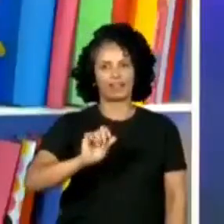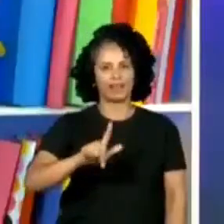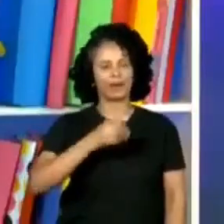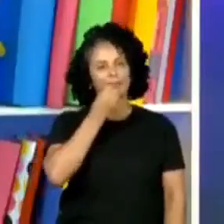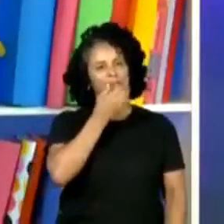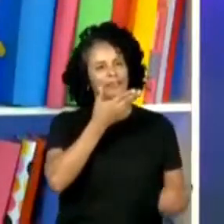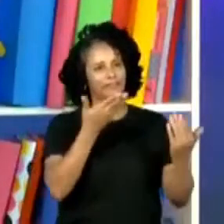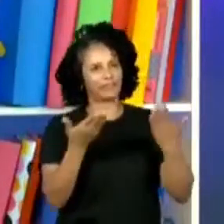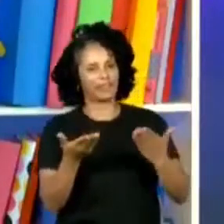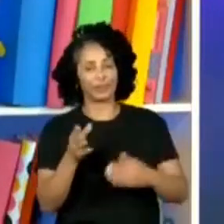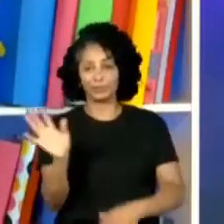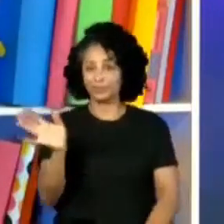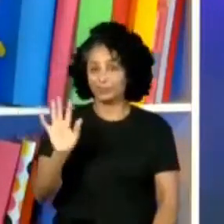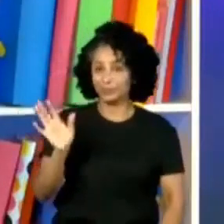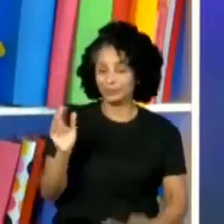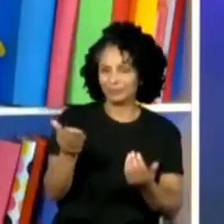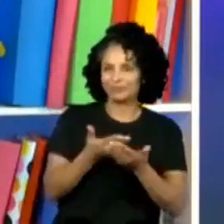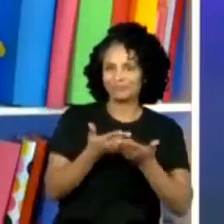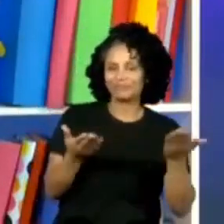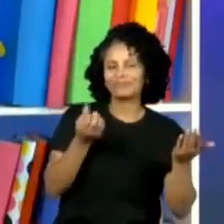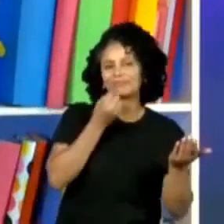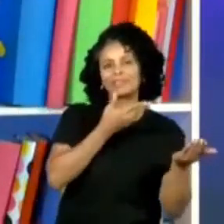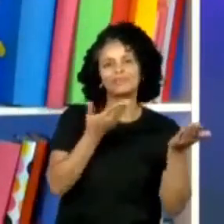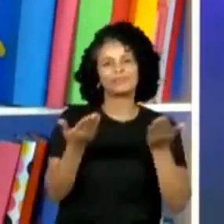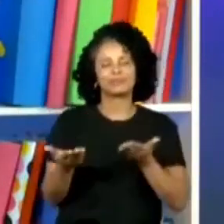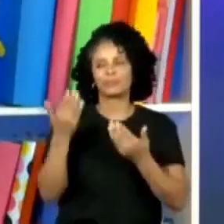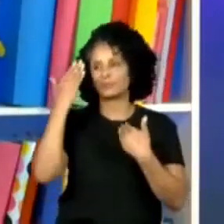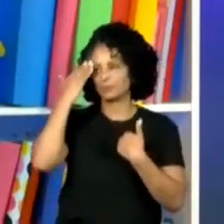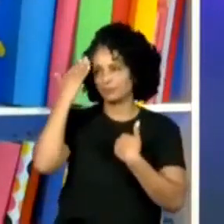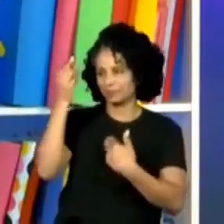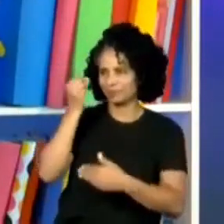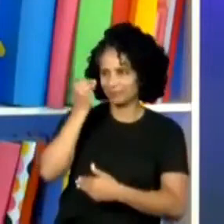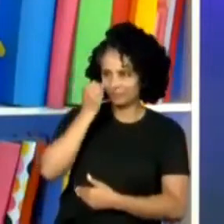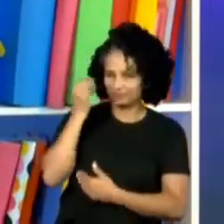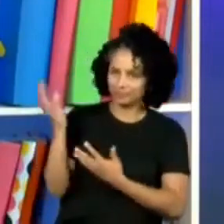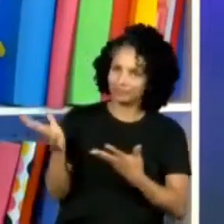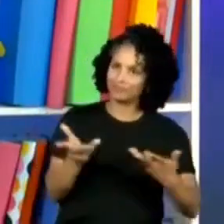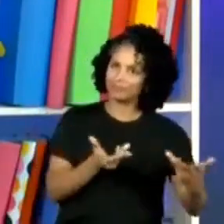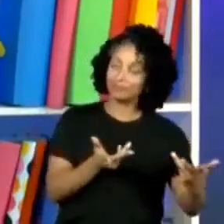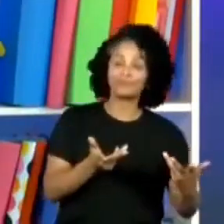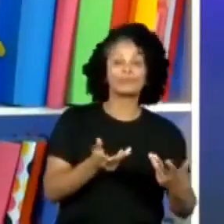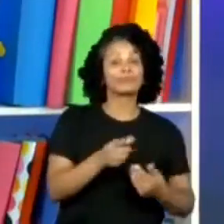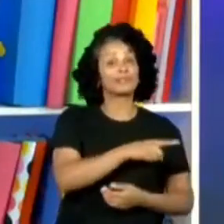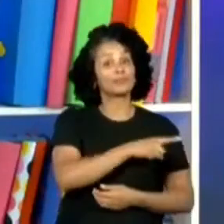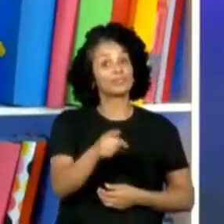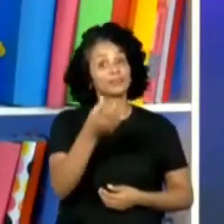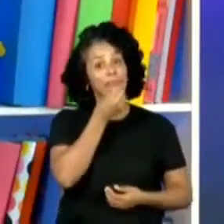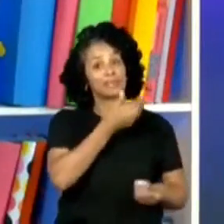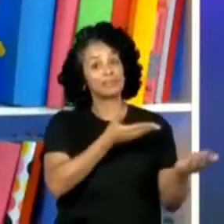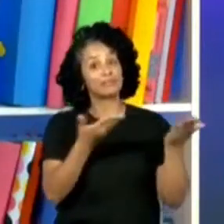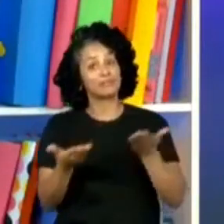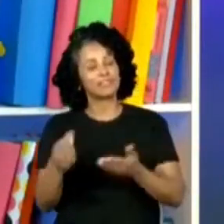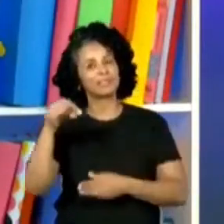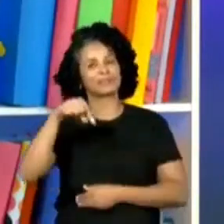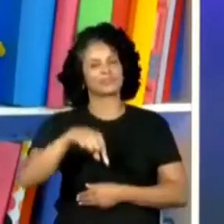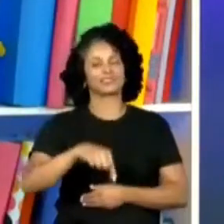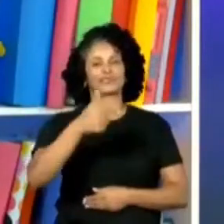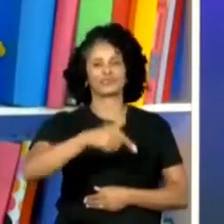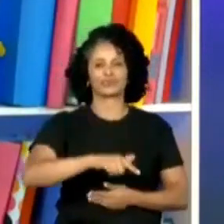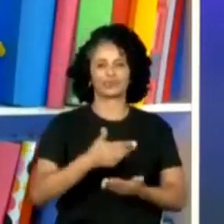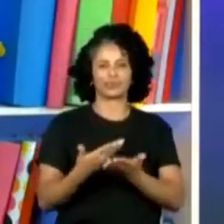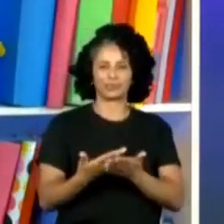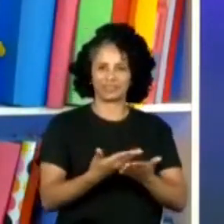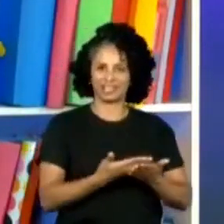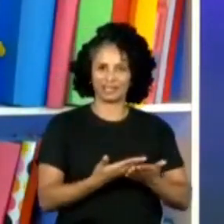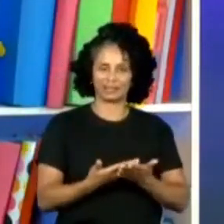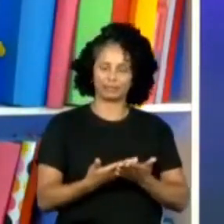Olá pessoal, sejam bem-vindos, muito obrigado professora Aline pelo convite, sejam bem-vindos e bem-vindas a mais uma aula.